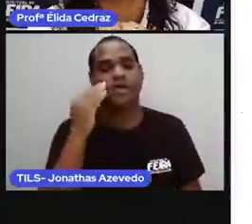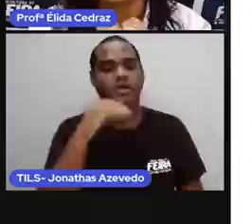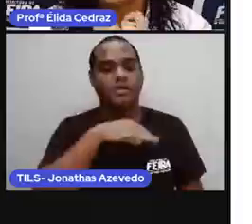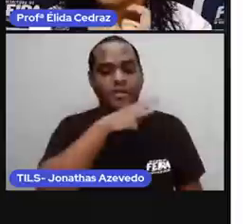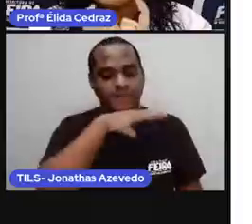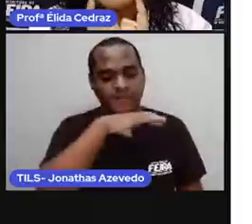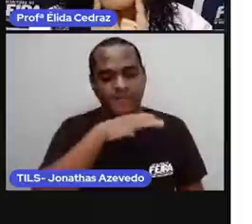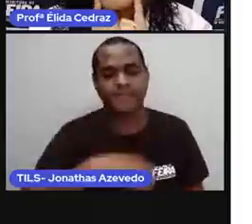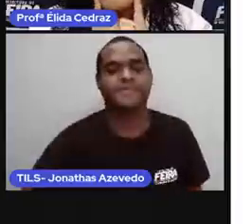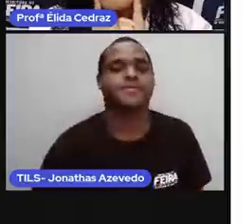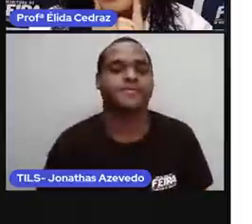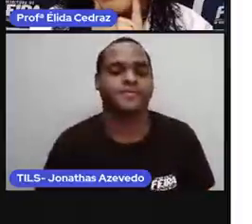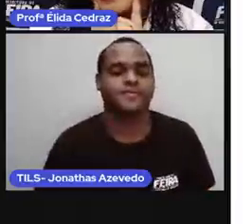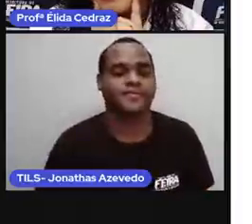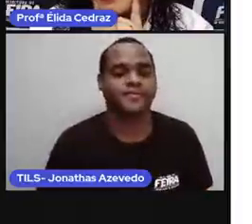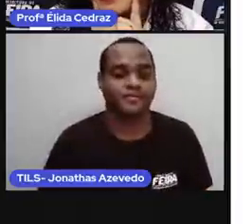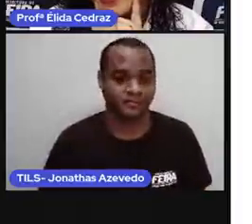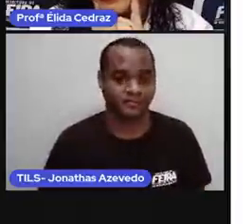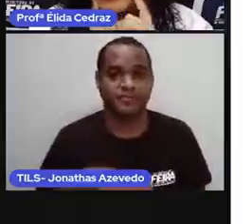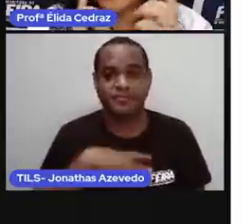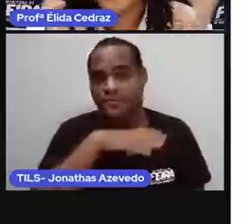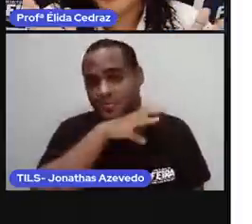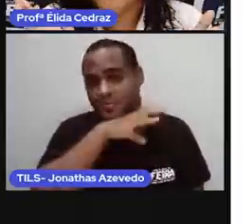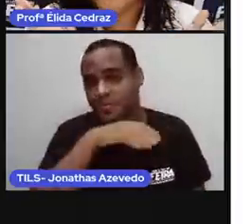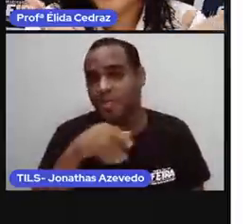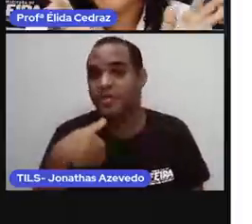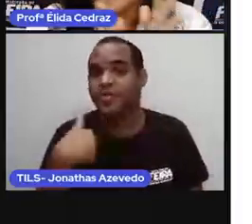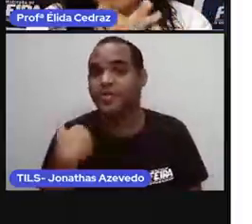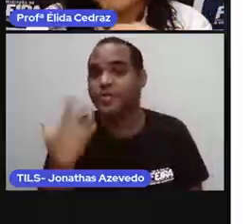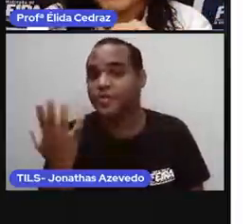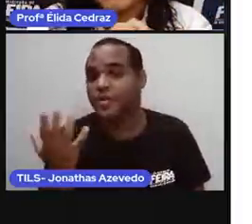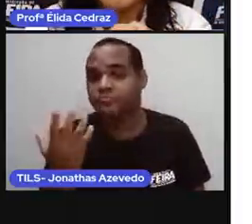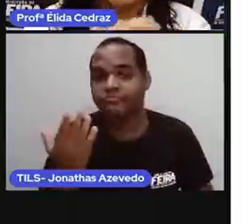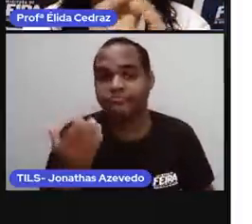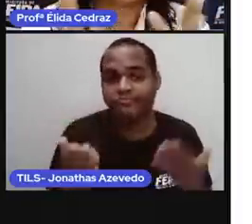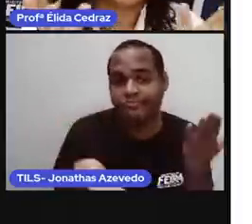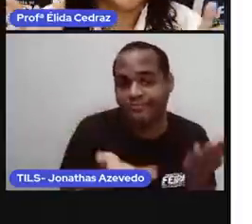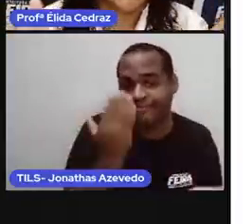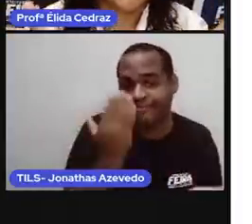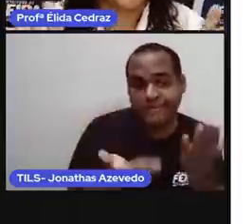Qual animal é mais pesado? Qual o mais leve?